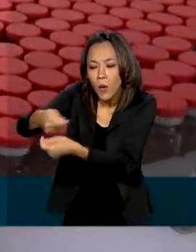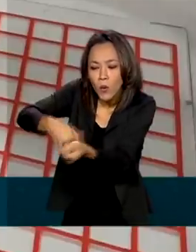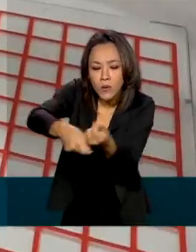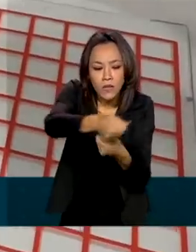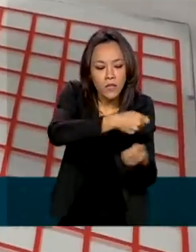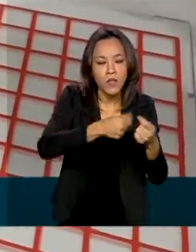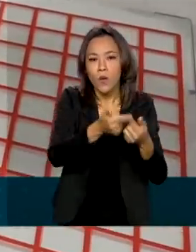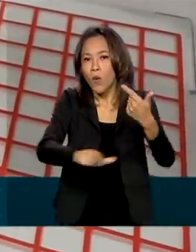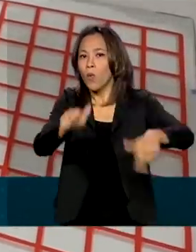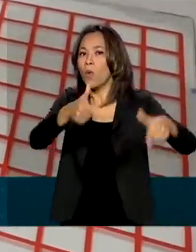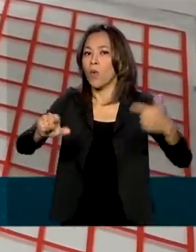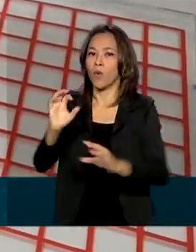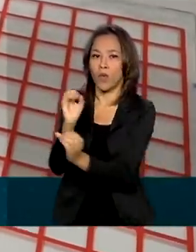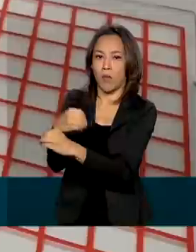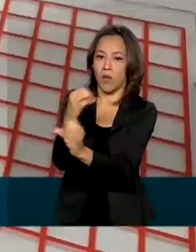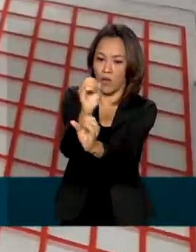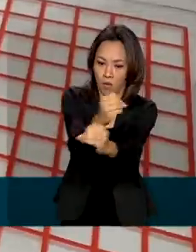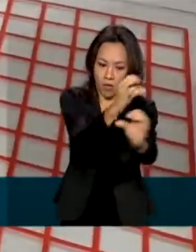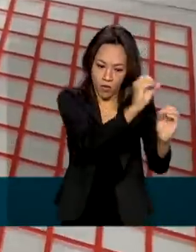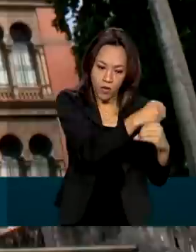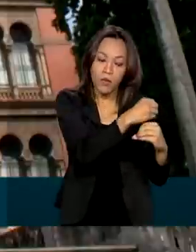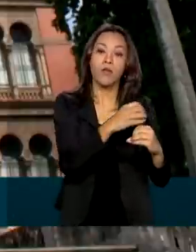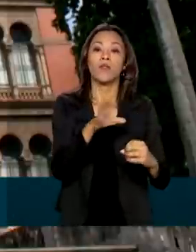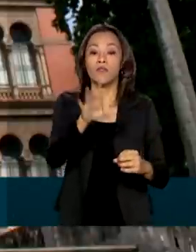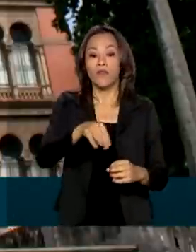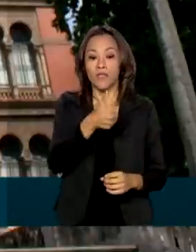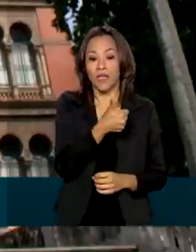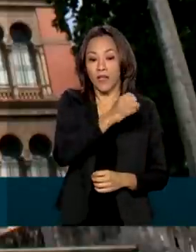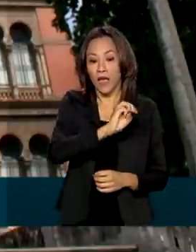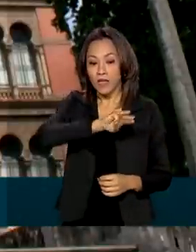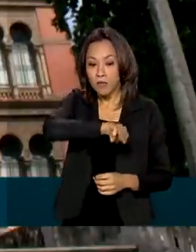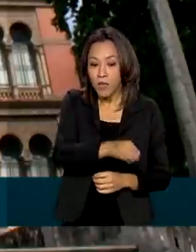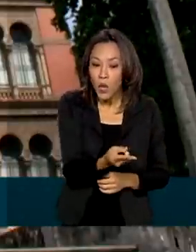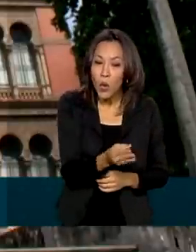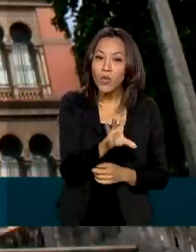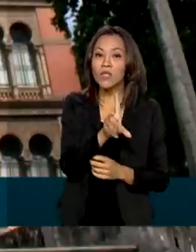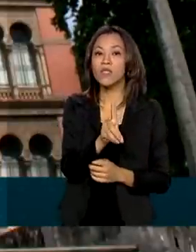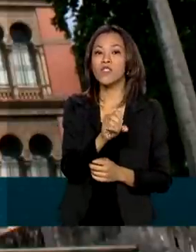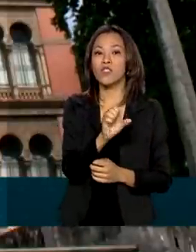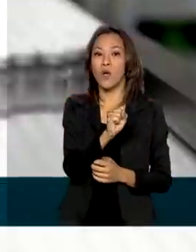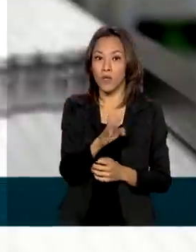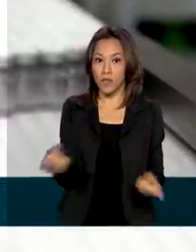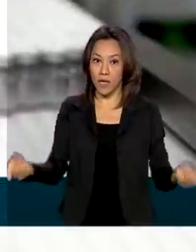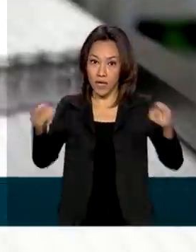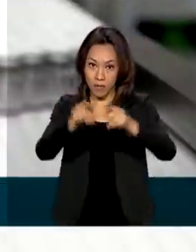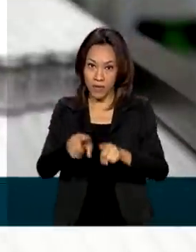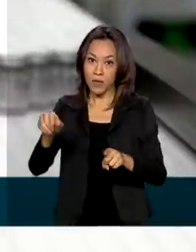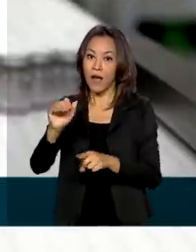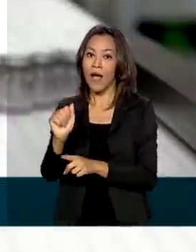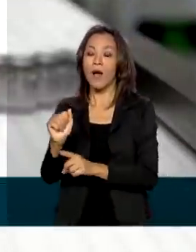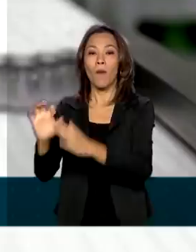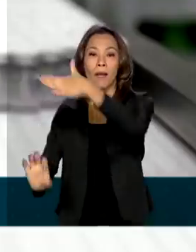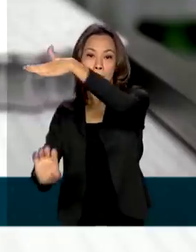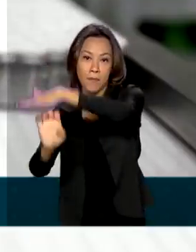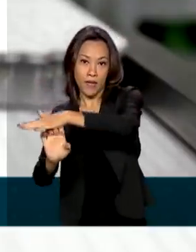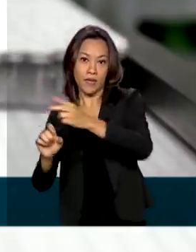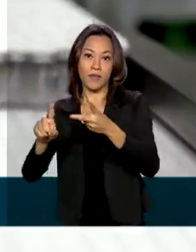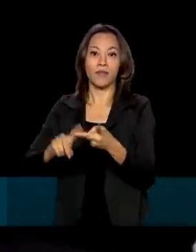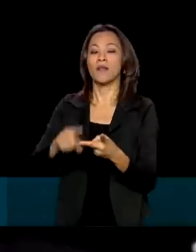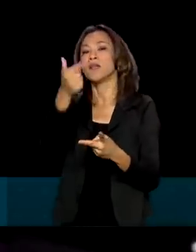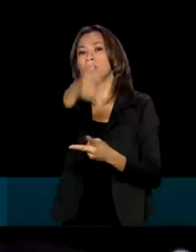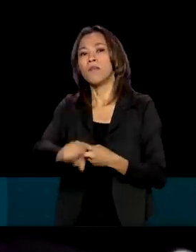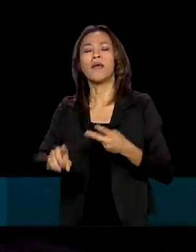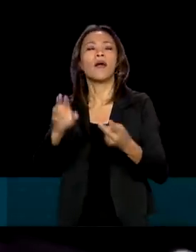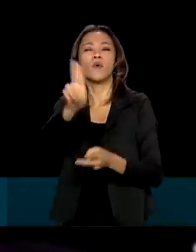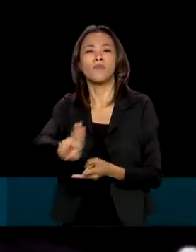2021 serão 210 milhões de doses produzidas pela Fiocruz em parceria com a AstraZeneca e a Universidade de